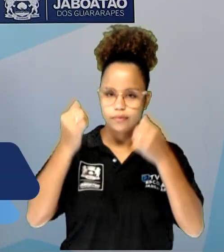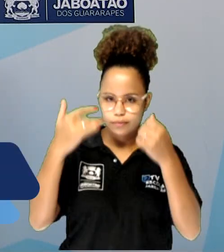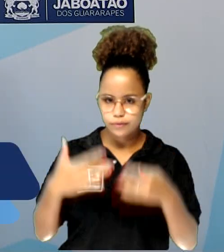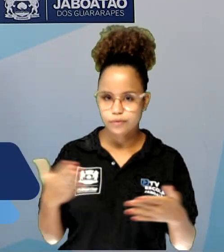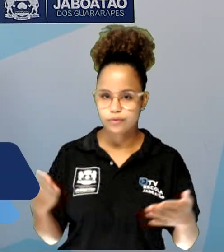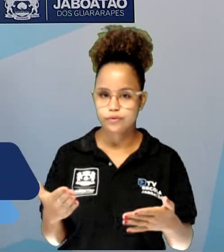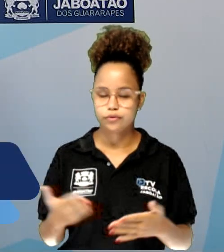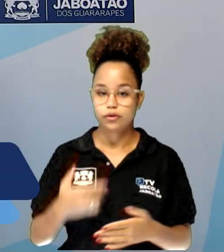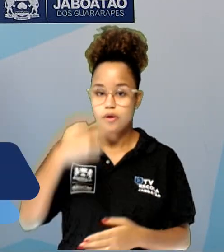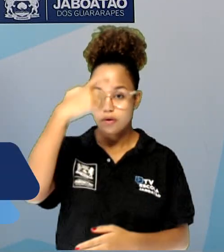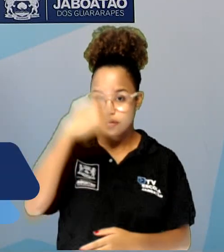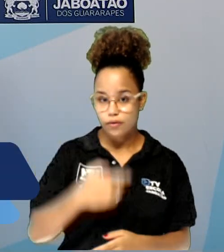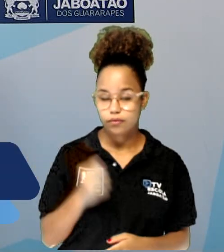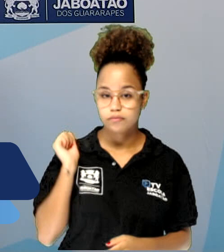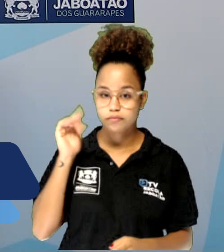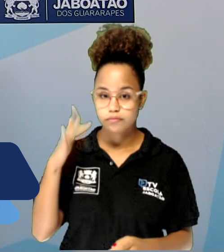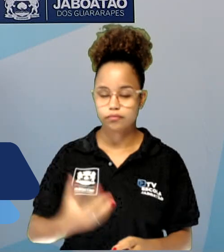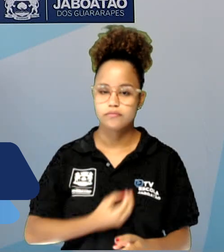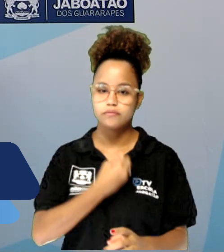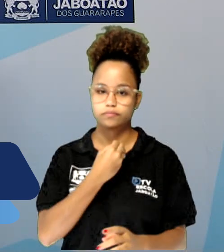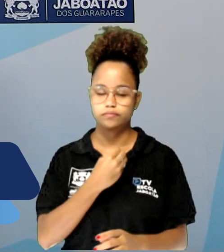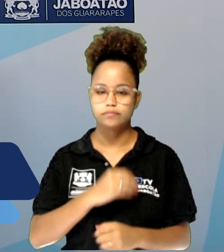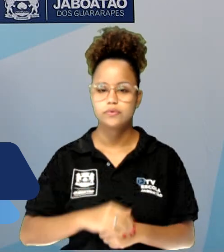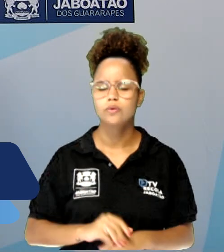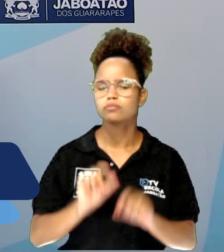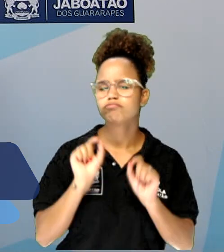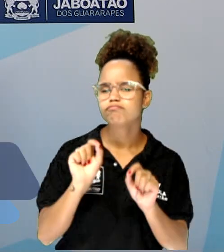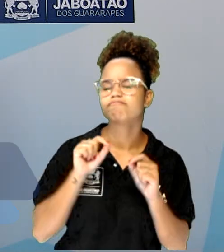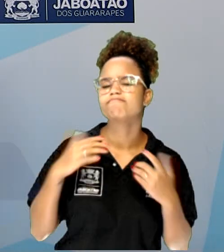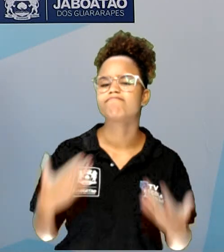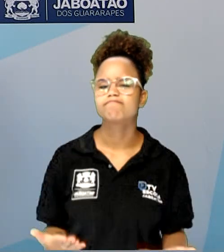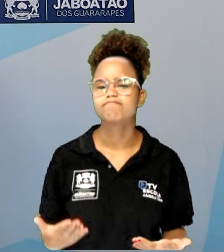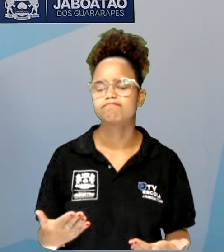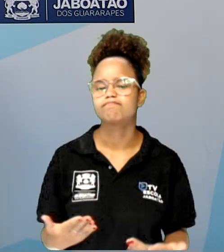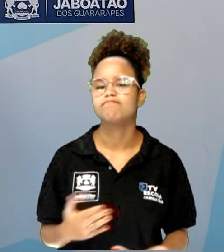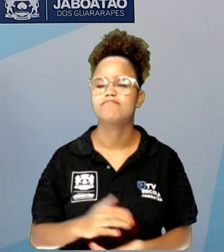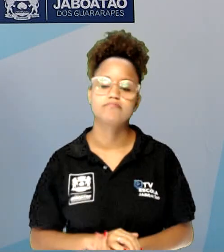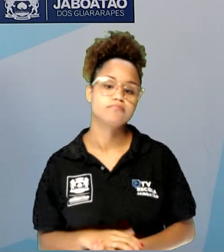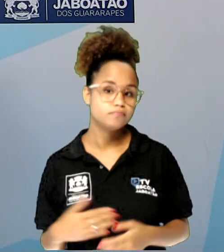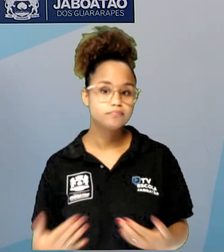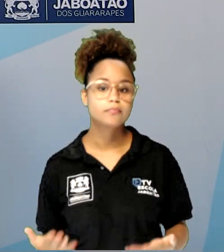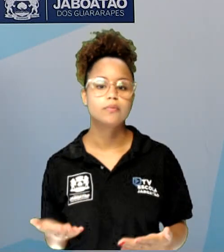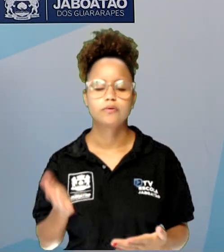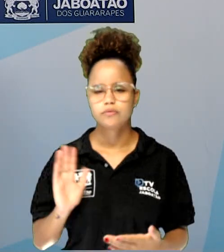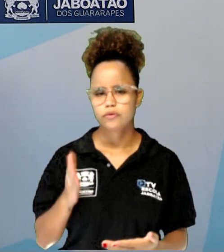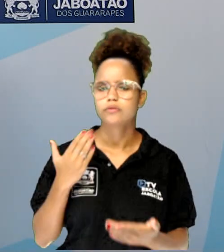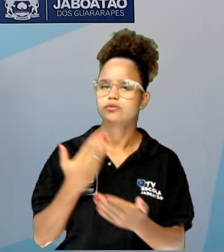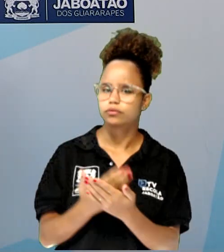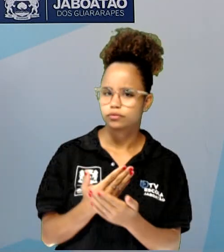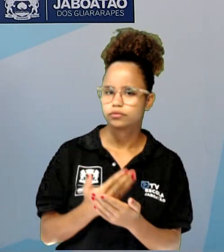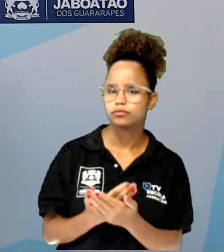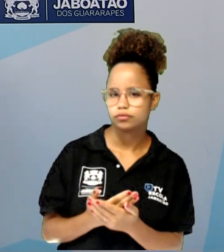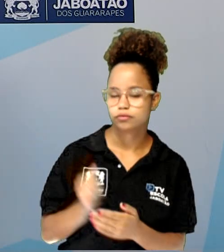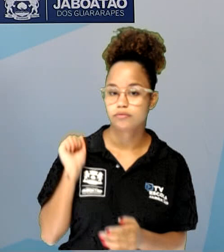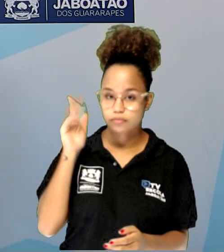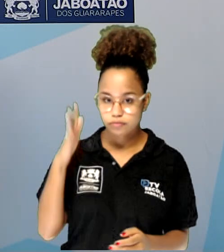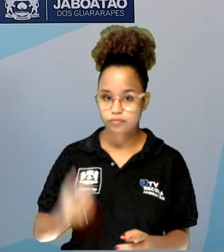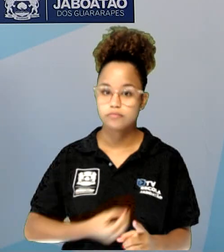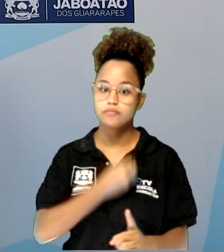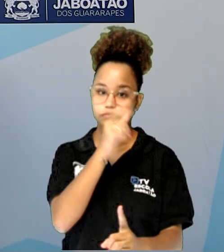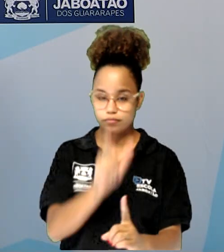autobiografia. O que de fato é uma autobiografia? Até então nós estamos estudando biografia,